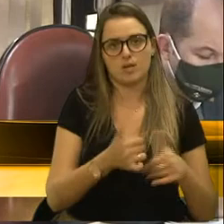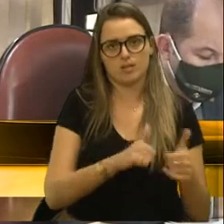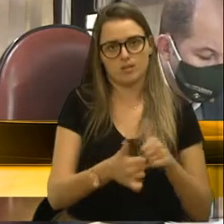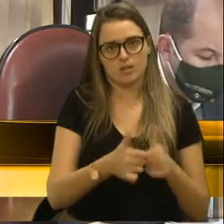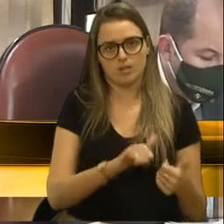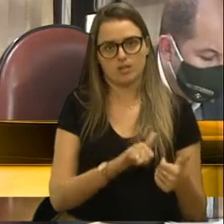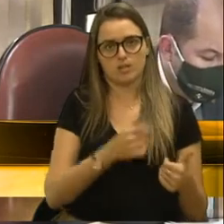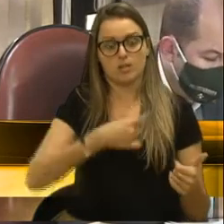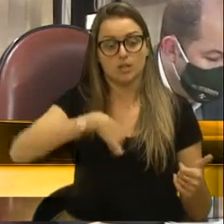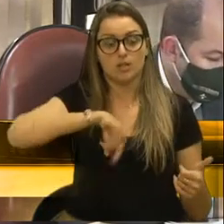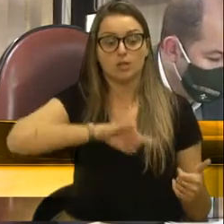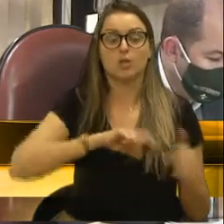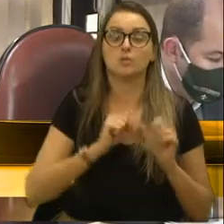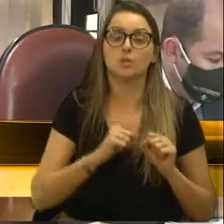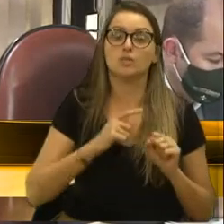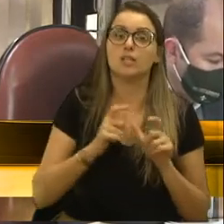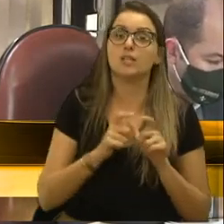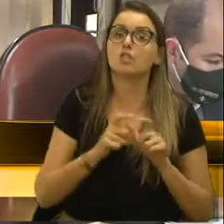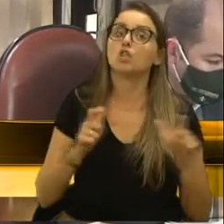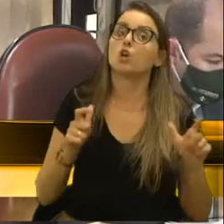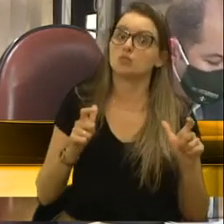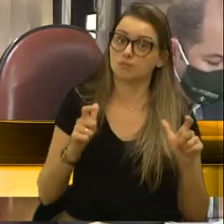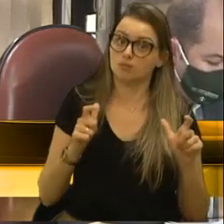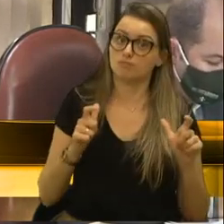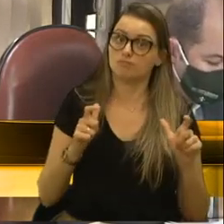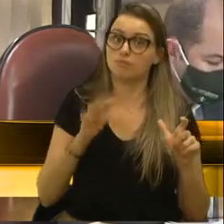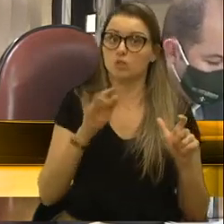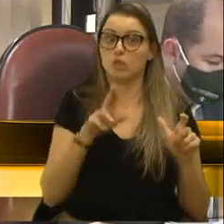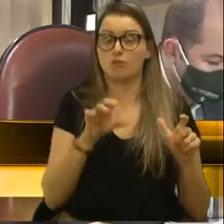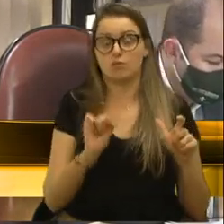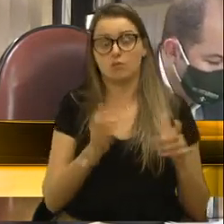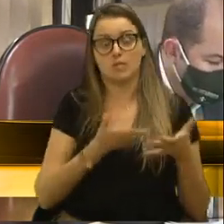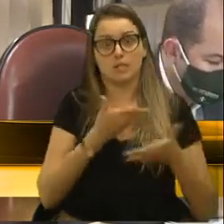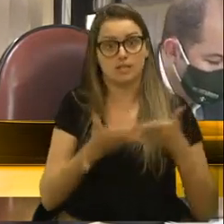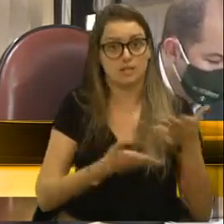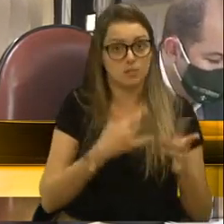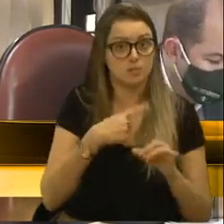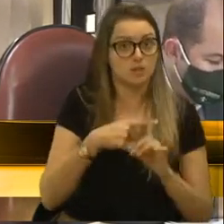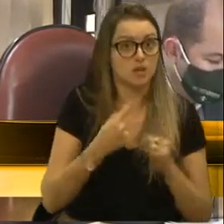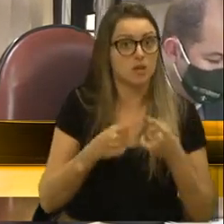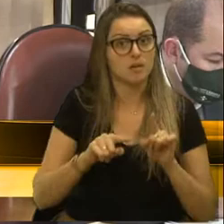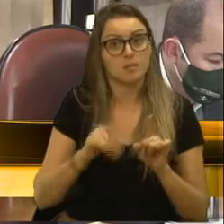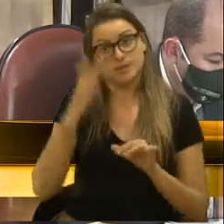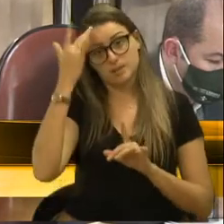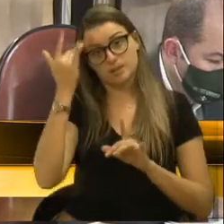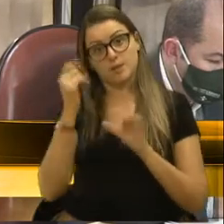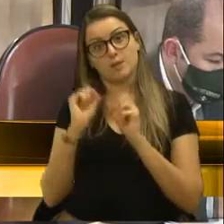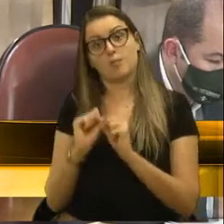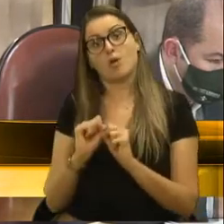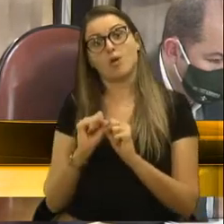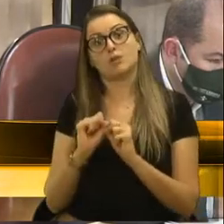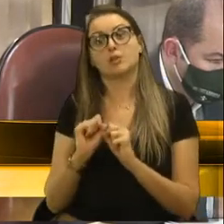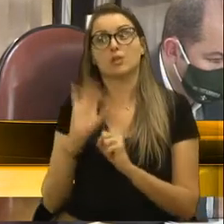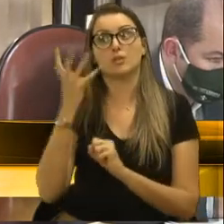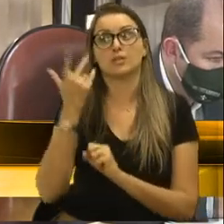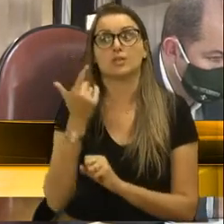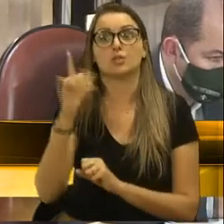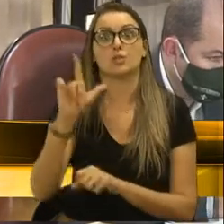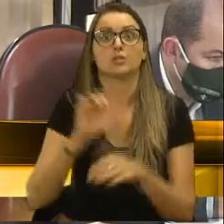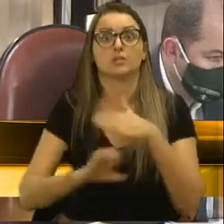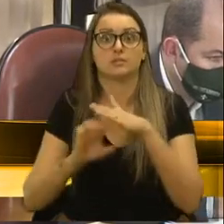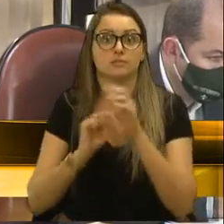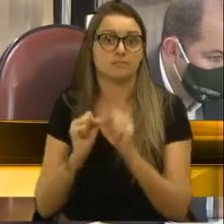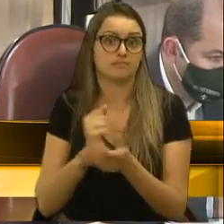hoje, a gente pode ter a sorte de ter a FUCS, ter um atendimento bom. Mas amanhã ou depois, isso abre precedente para qualquer contratação de qualquer empresa.